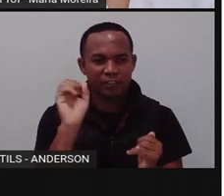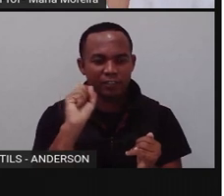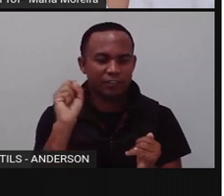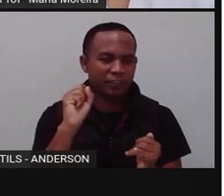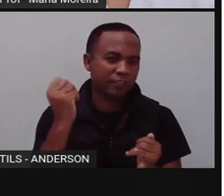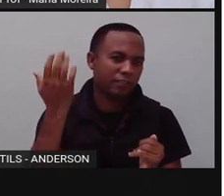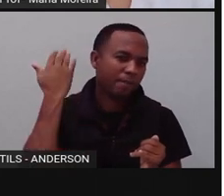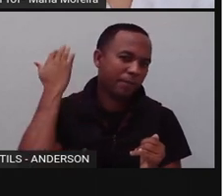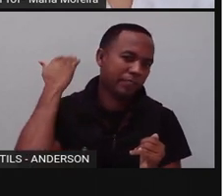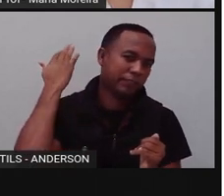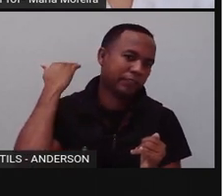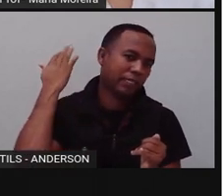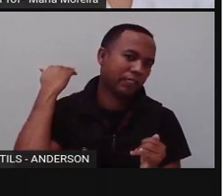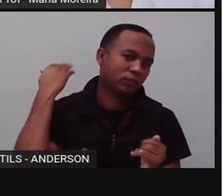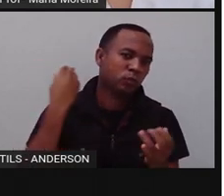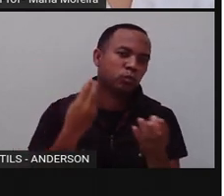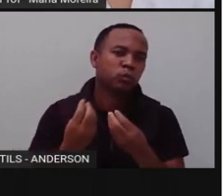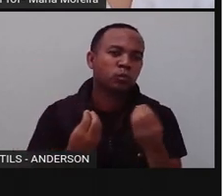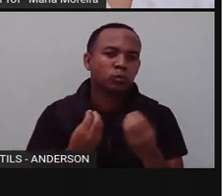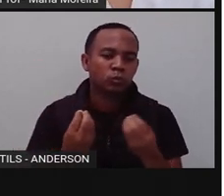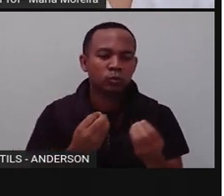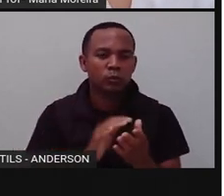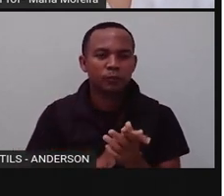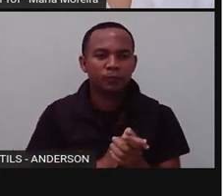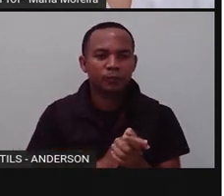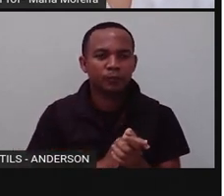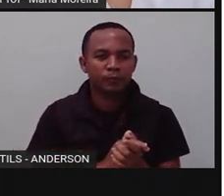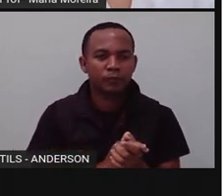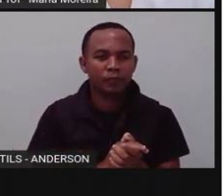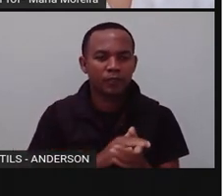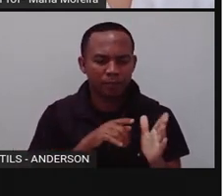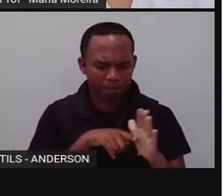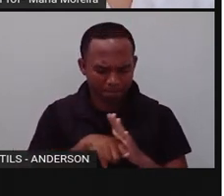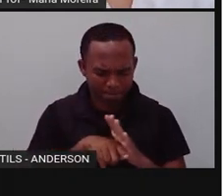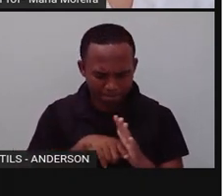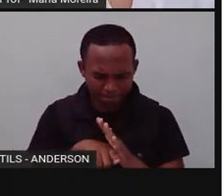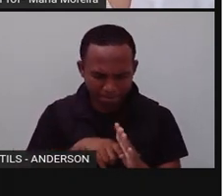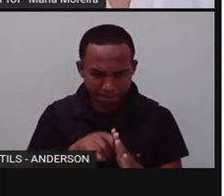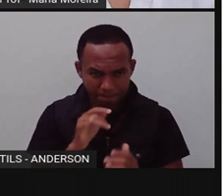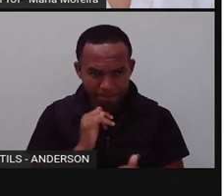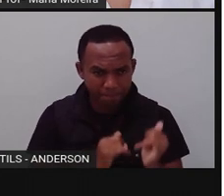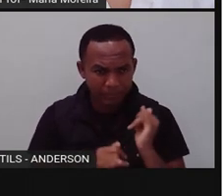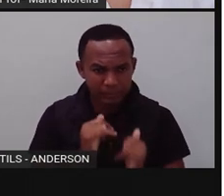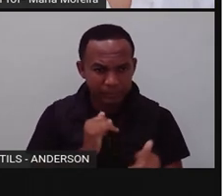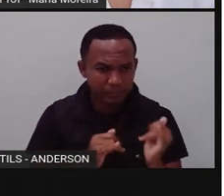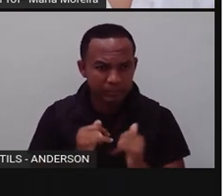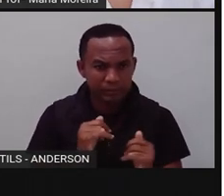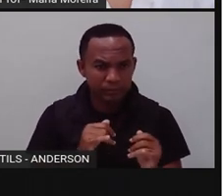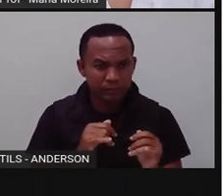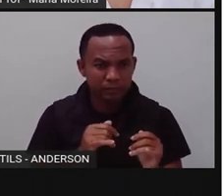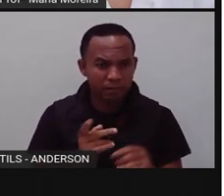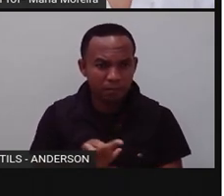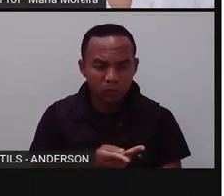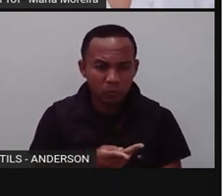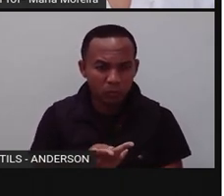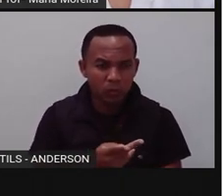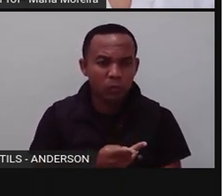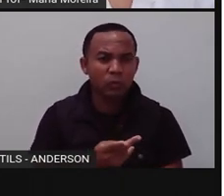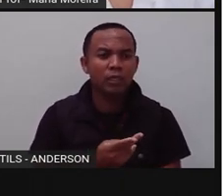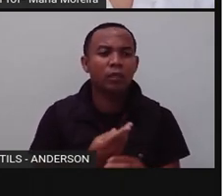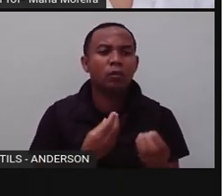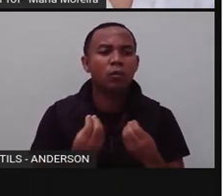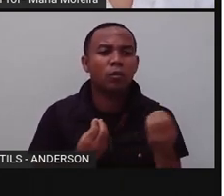trouxe até umas imagens aqui na primeira semana que ela apareceu. Mas pesquisem na internet, vocês vão se encantar. Feira de Santana antes, tá?